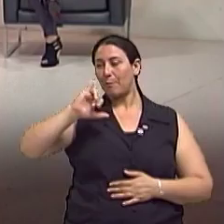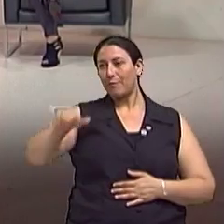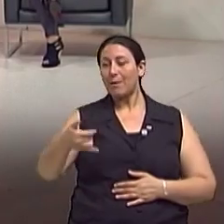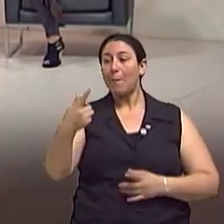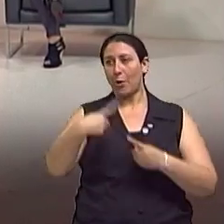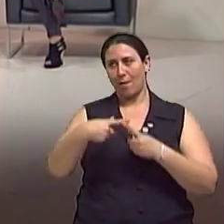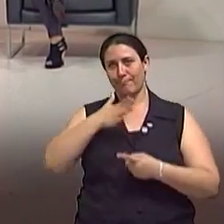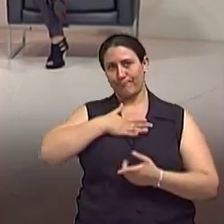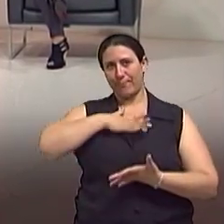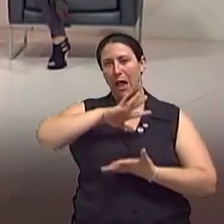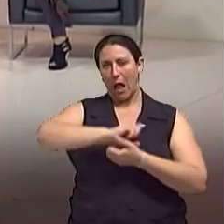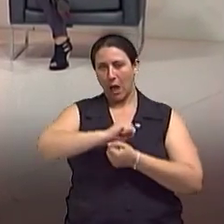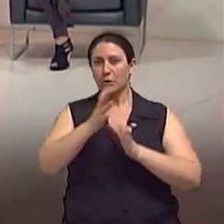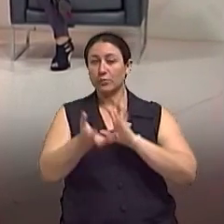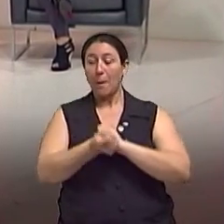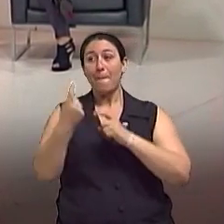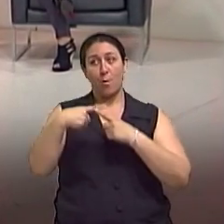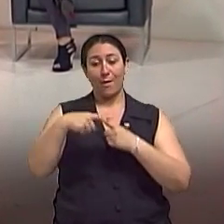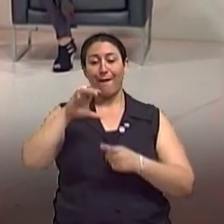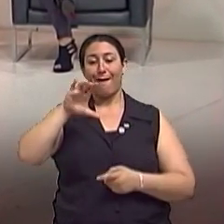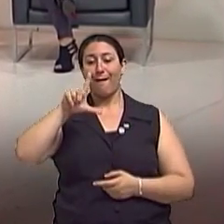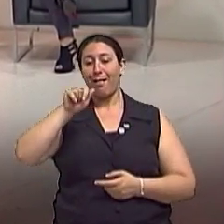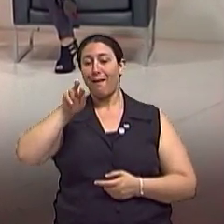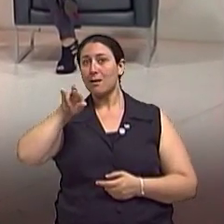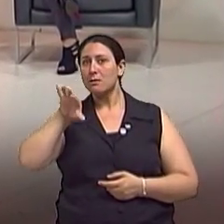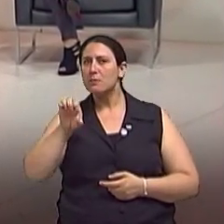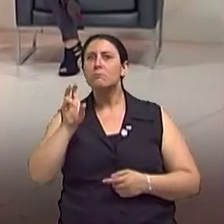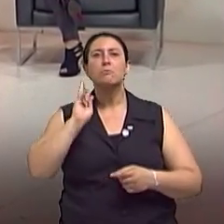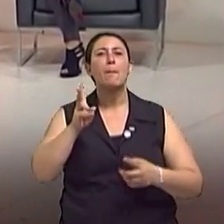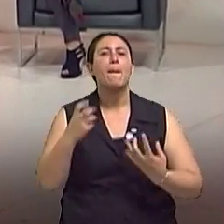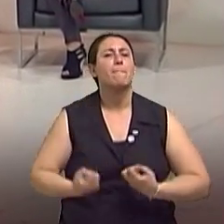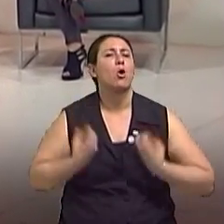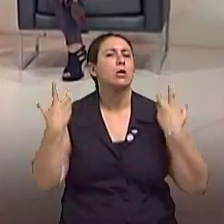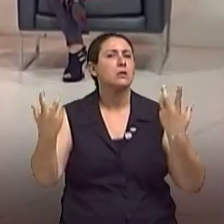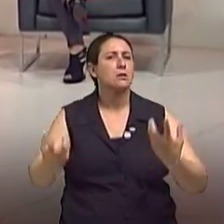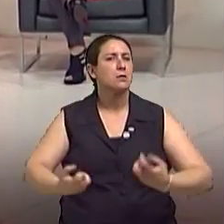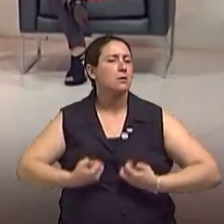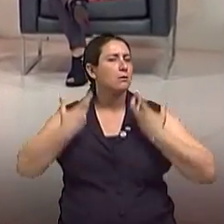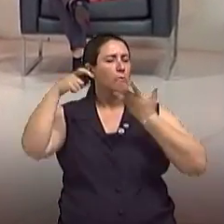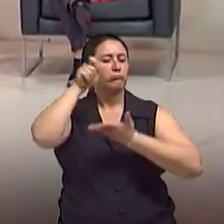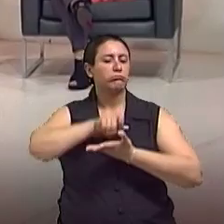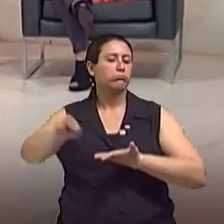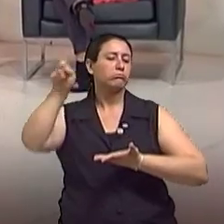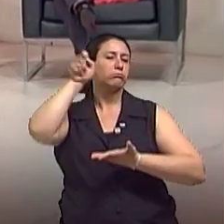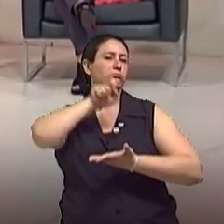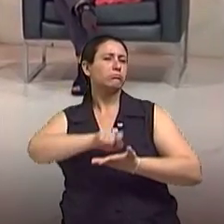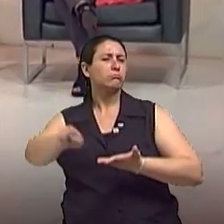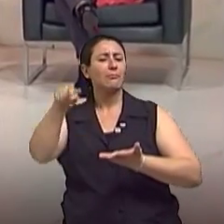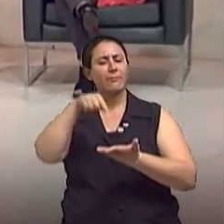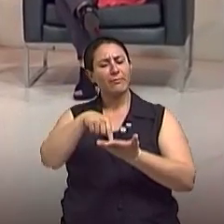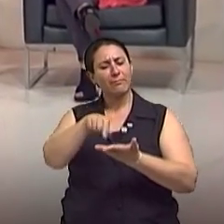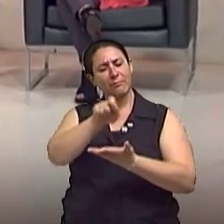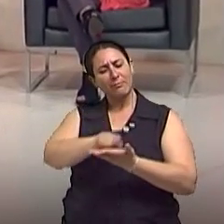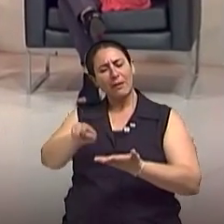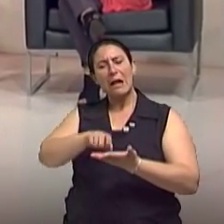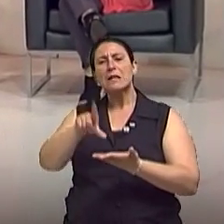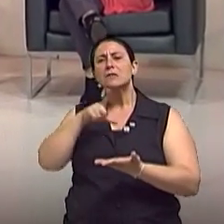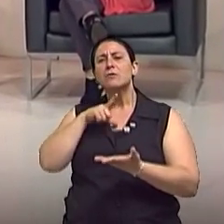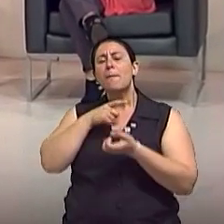artes, né? Através da poesia também, através de todo um escrita que trazia